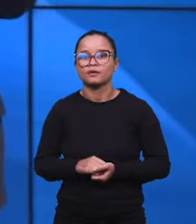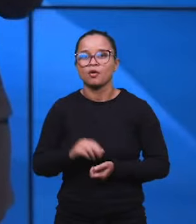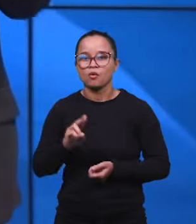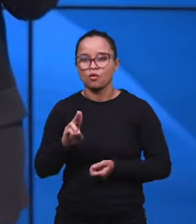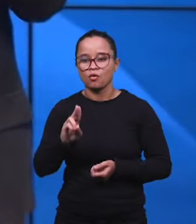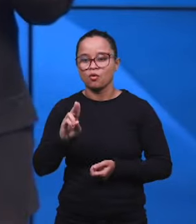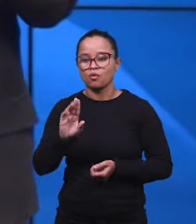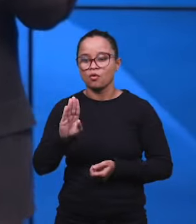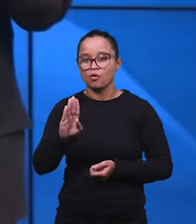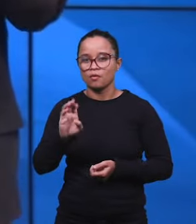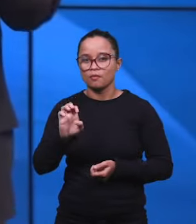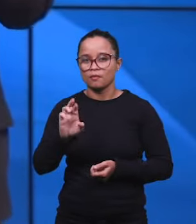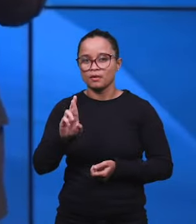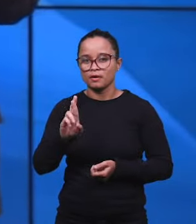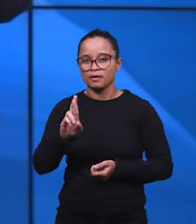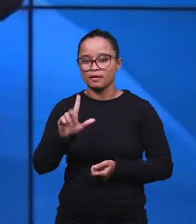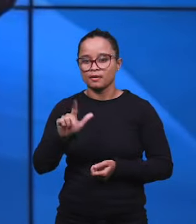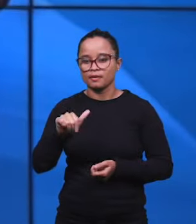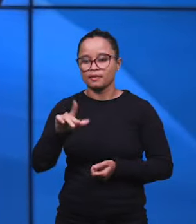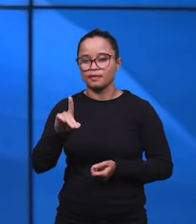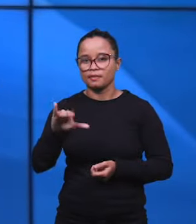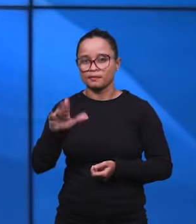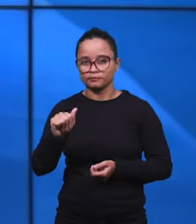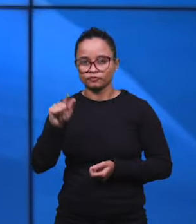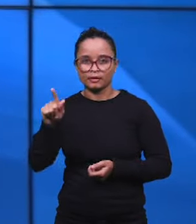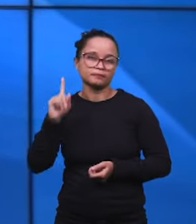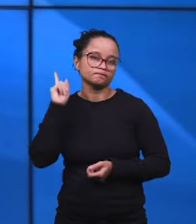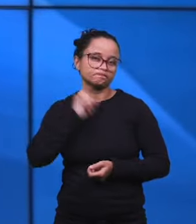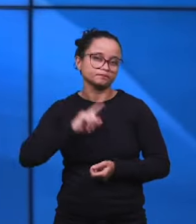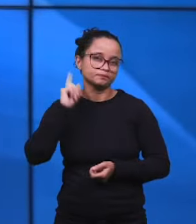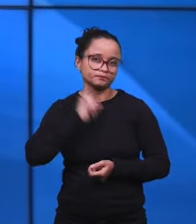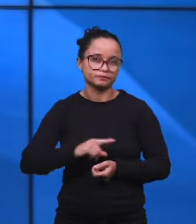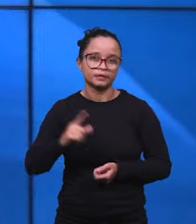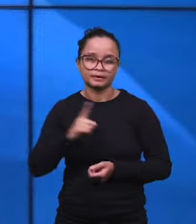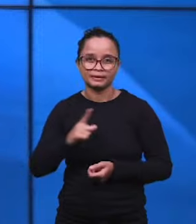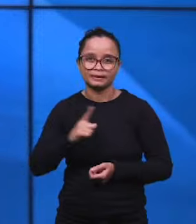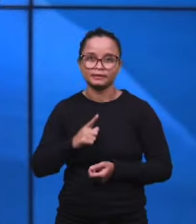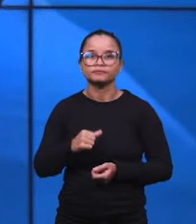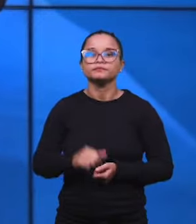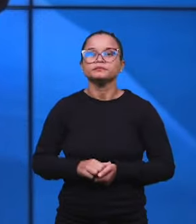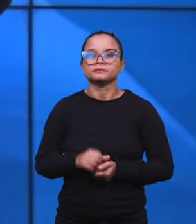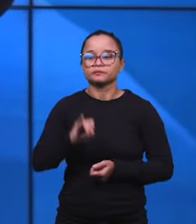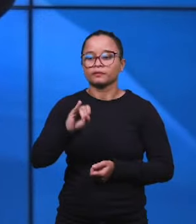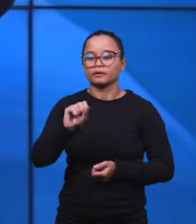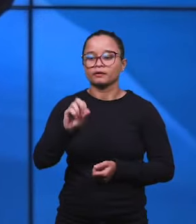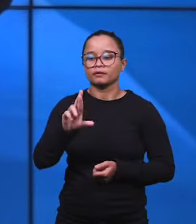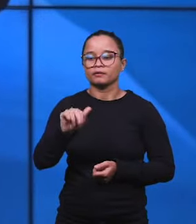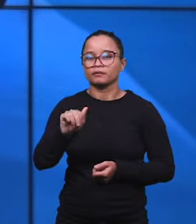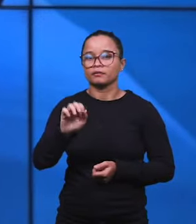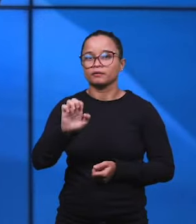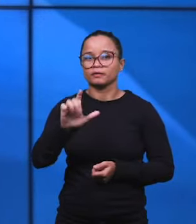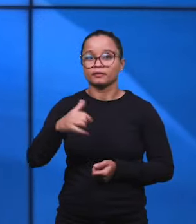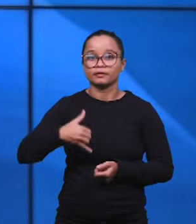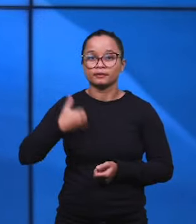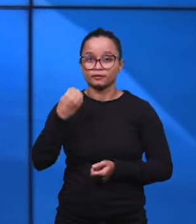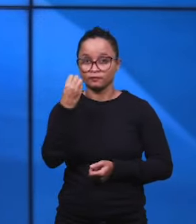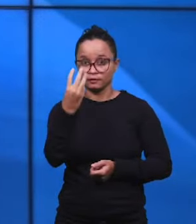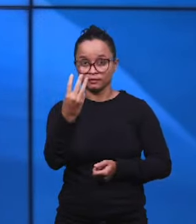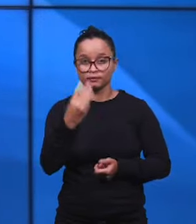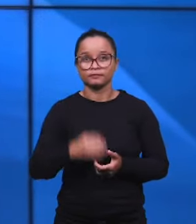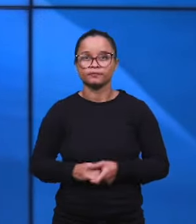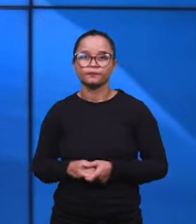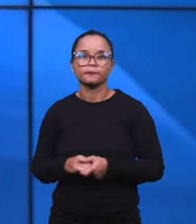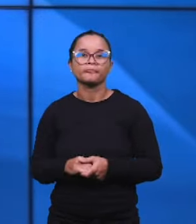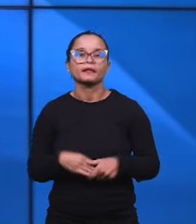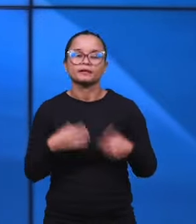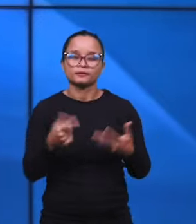a igreja de Uberlândia, Uberlândia, lá em Minas Gerais. Nós temos ali o Israel Franco, ele é de três anos de